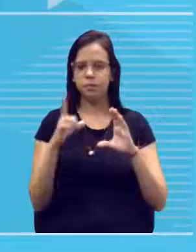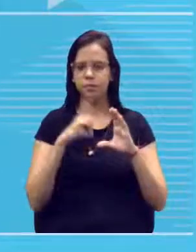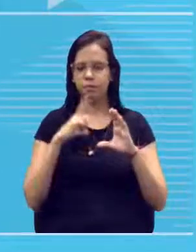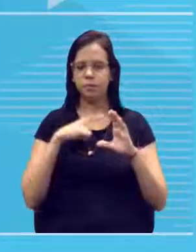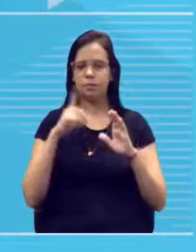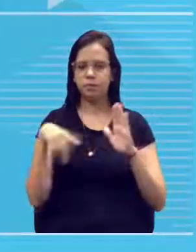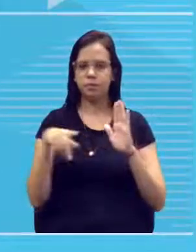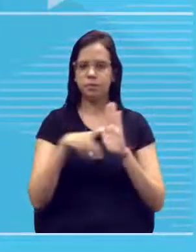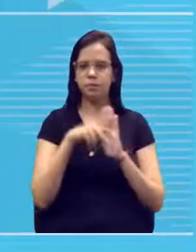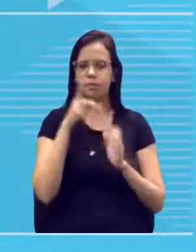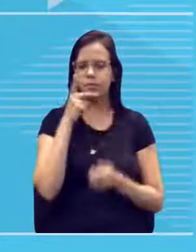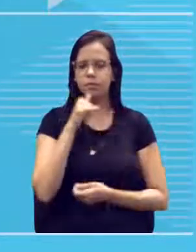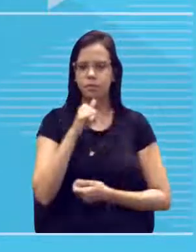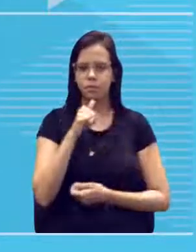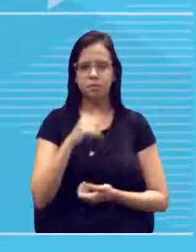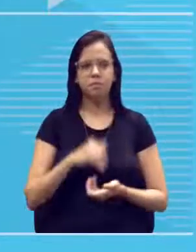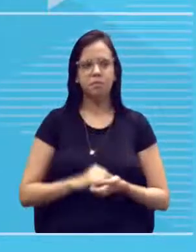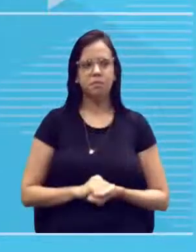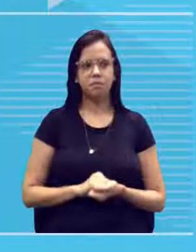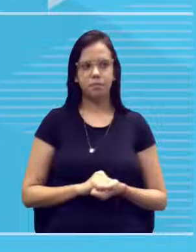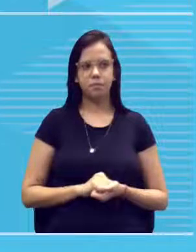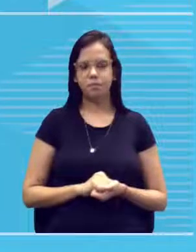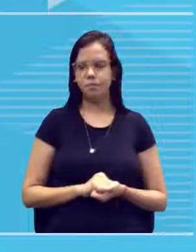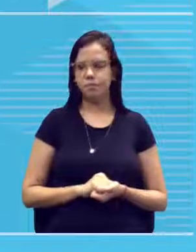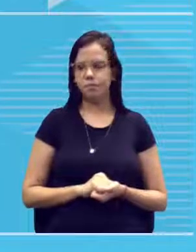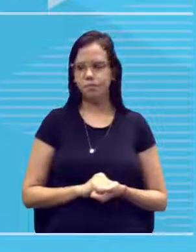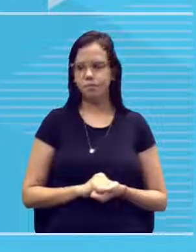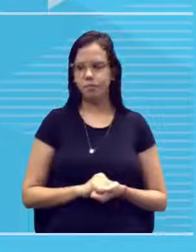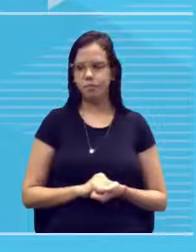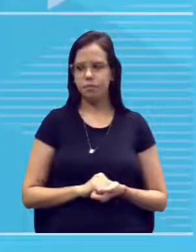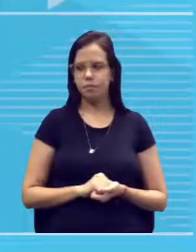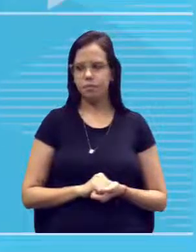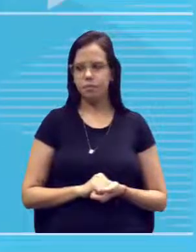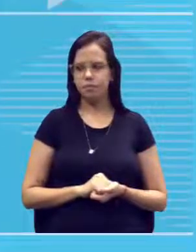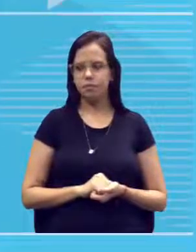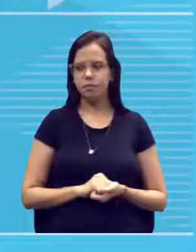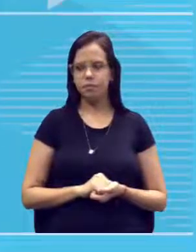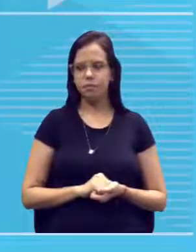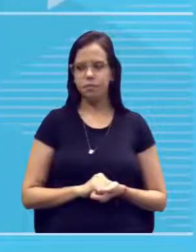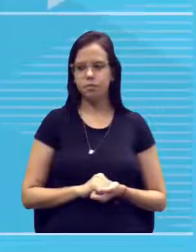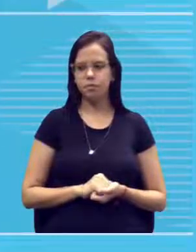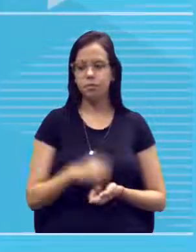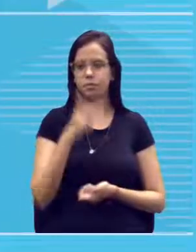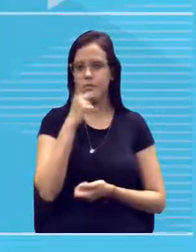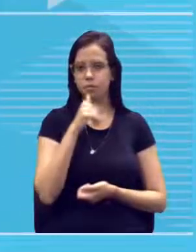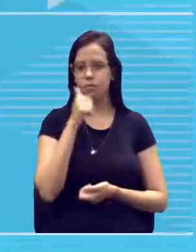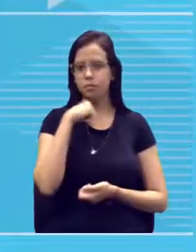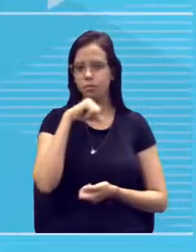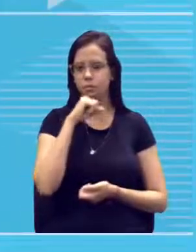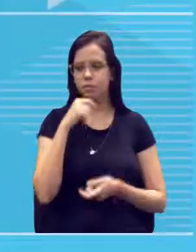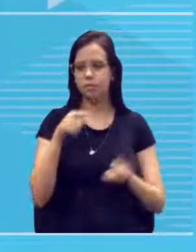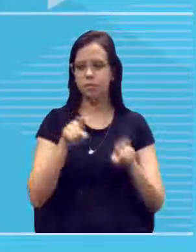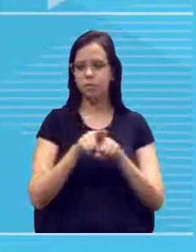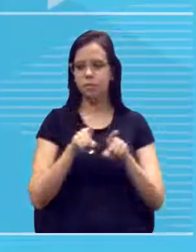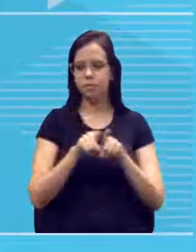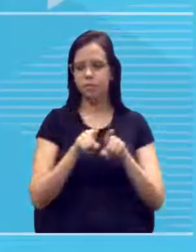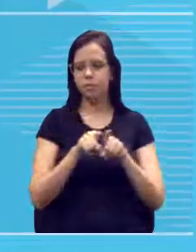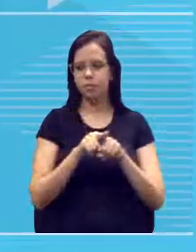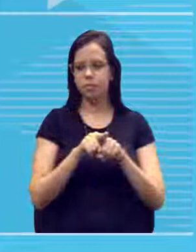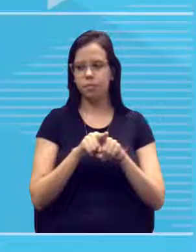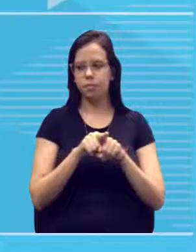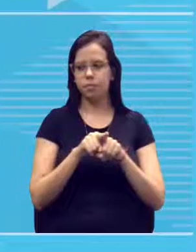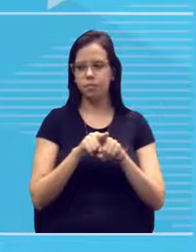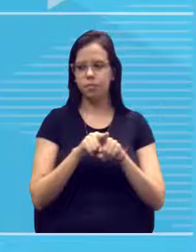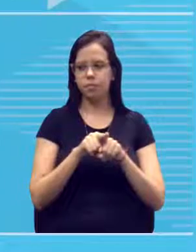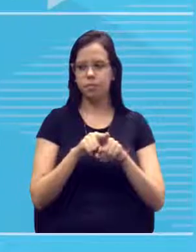dos seus pais. Esses seus pais tiveram pais também, tá? E esses